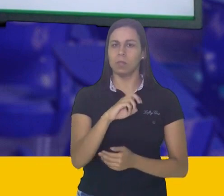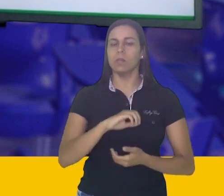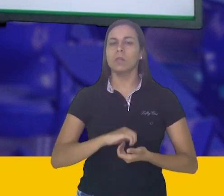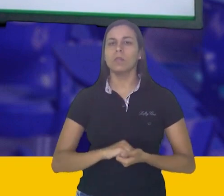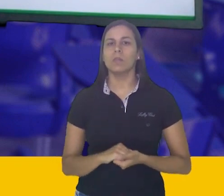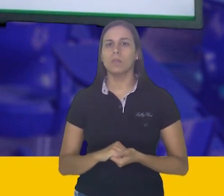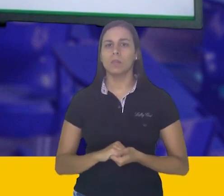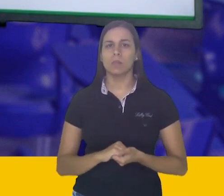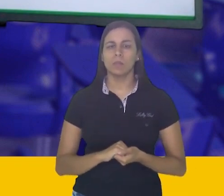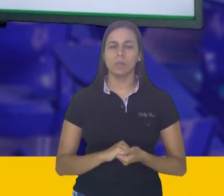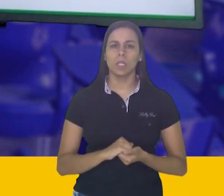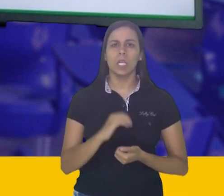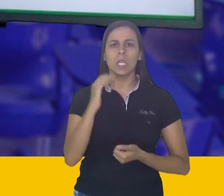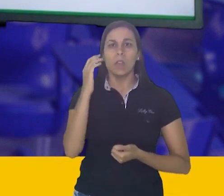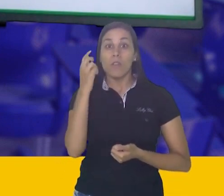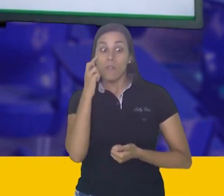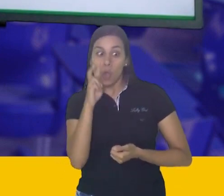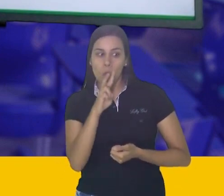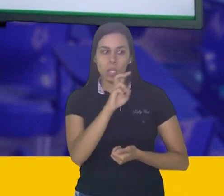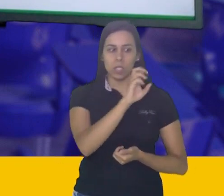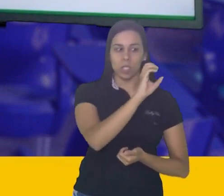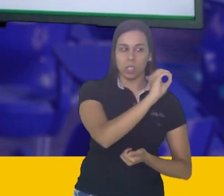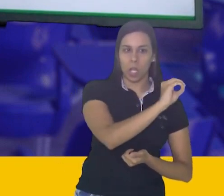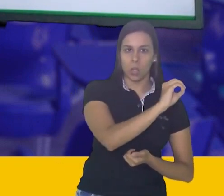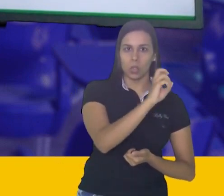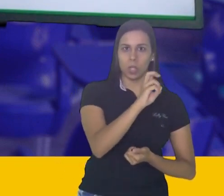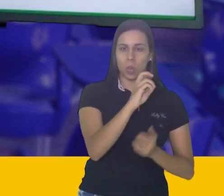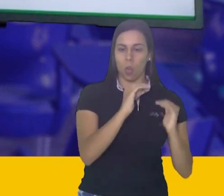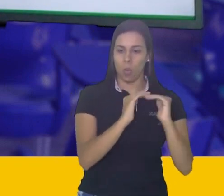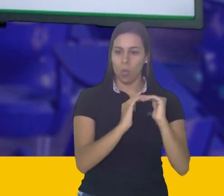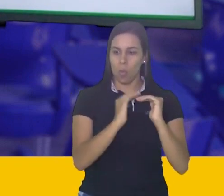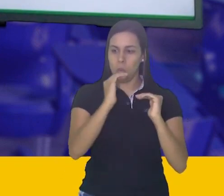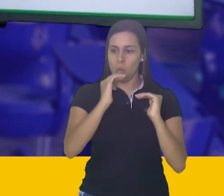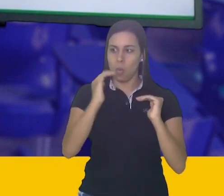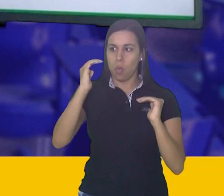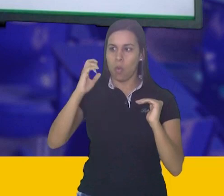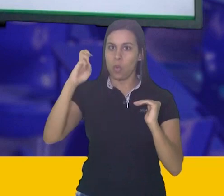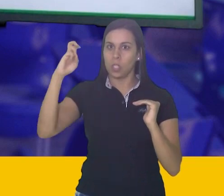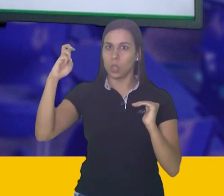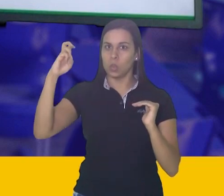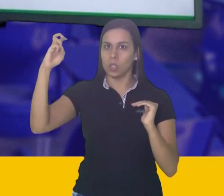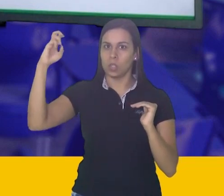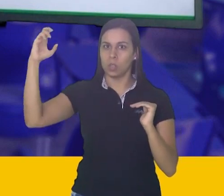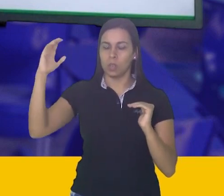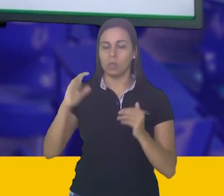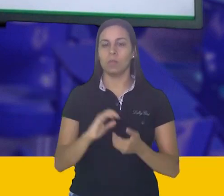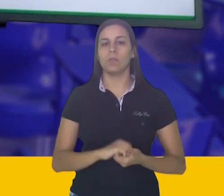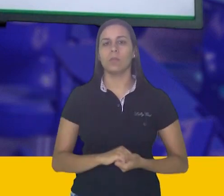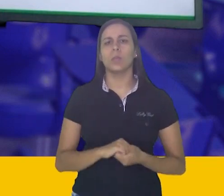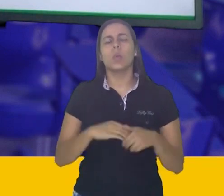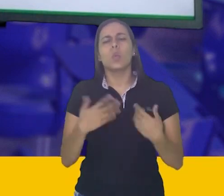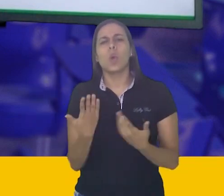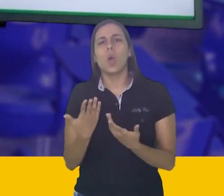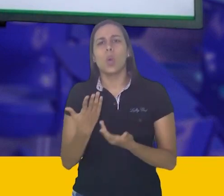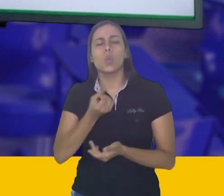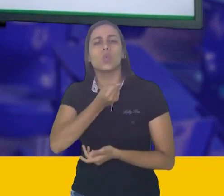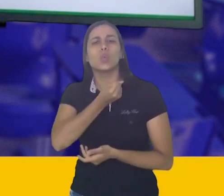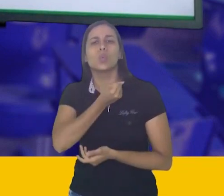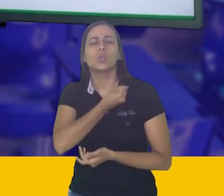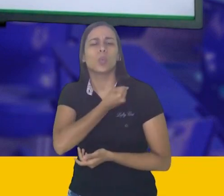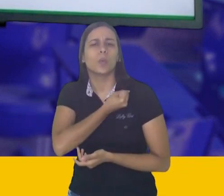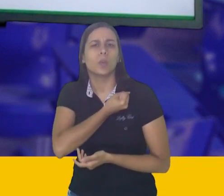vimos que essa ordem está crescendo de cinco em cinco, qual será o número que está escondido pela letra J?